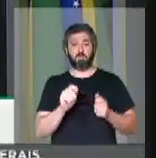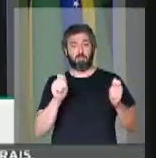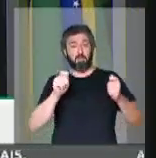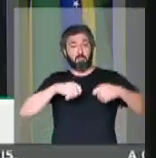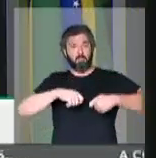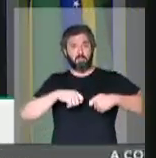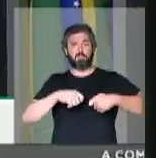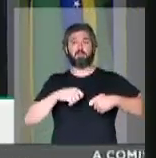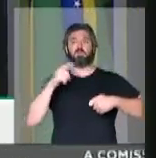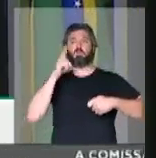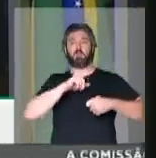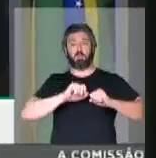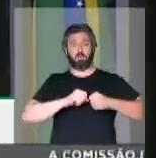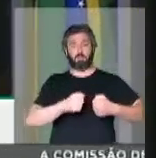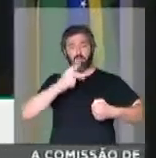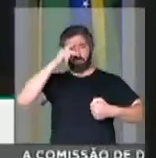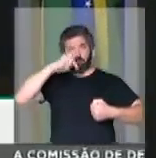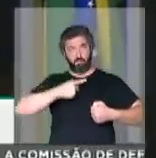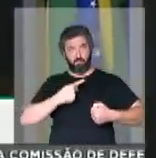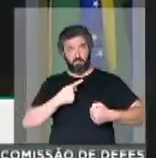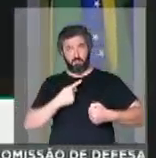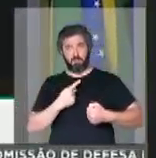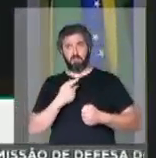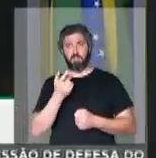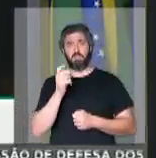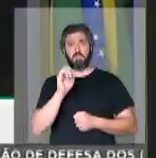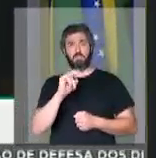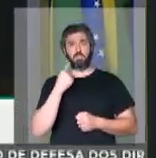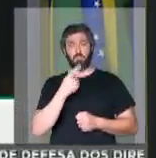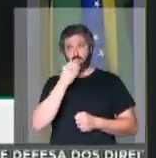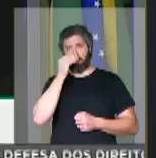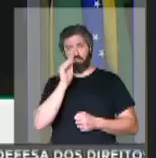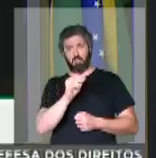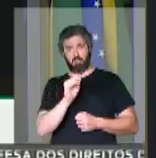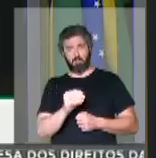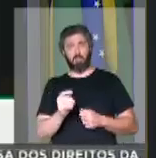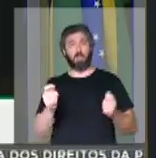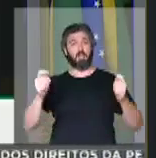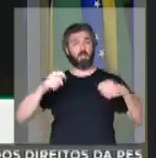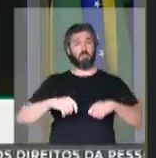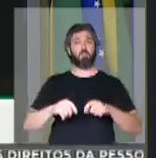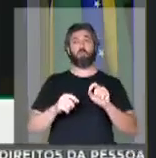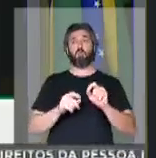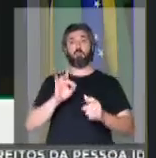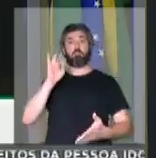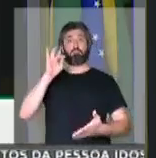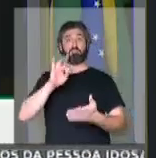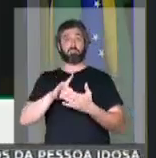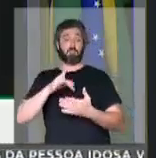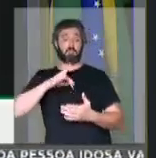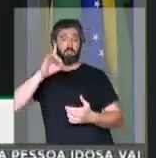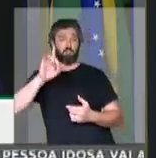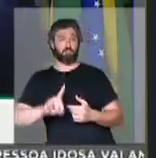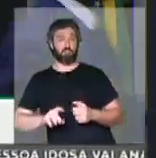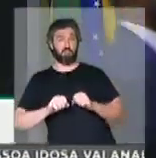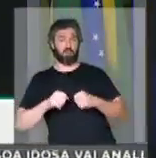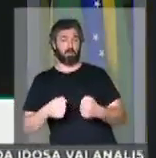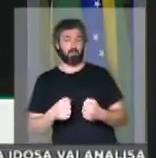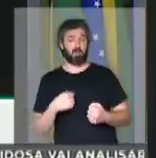possibilidade de autodefesa, se nós ignorarmos a possibilidade de legítima defesa,